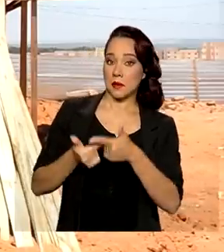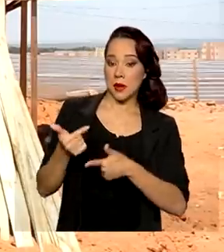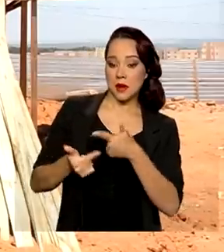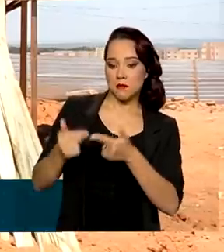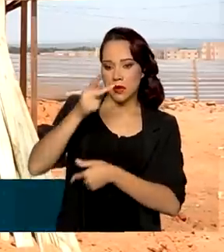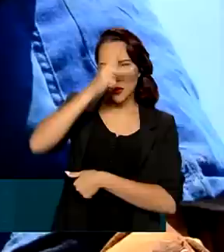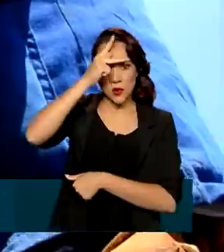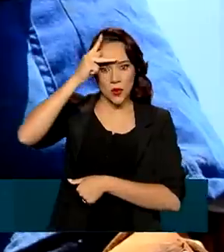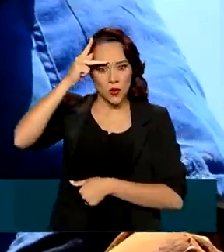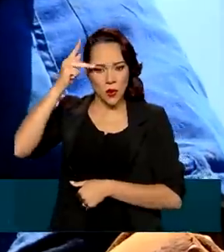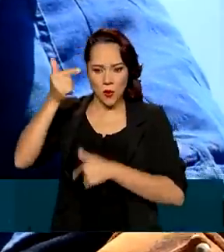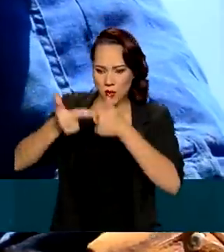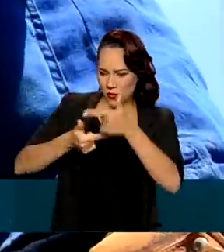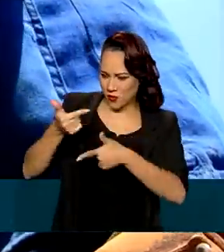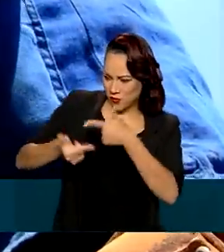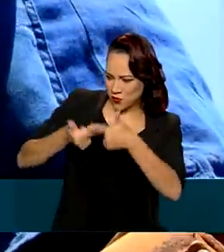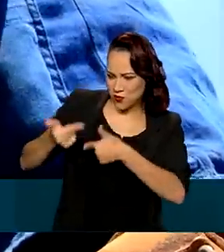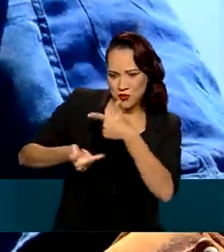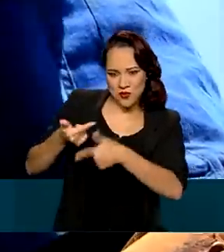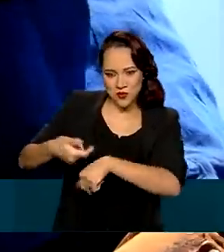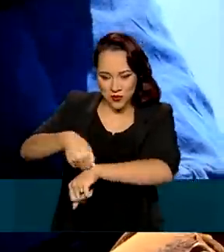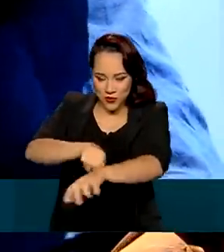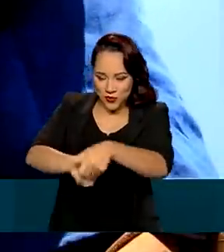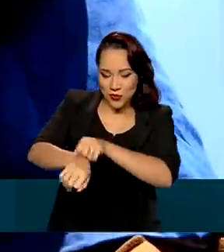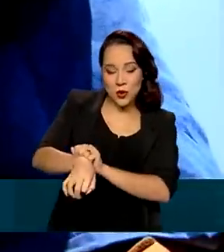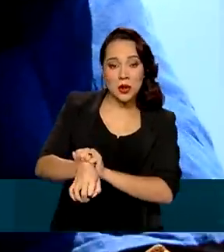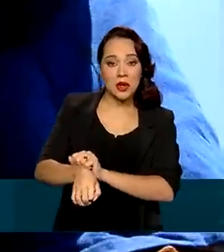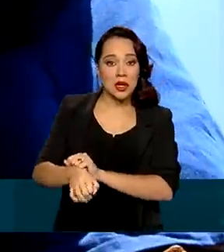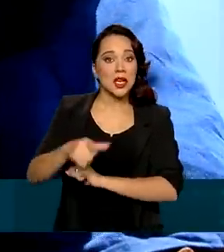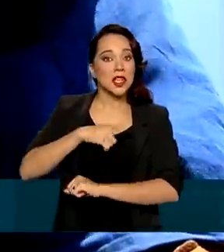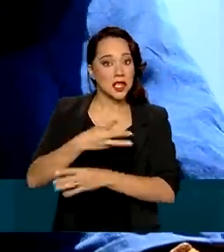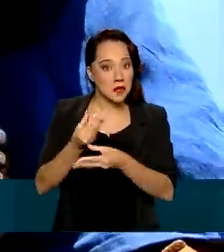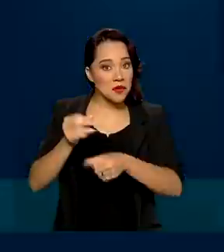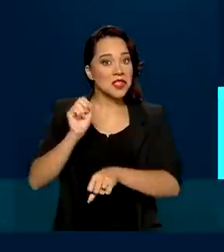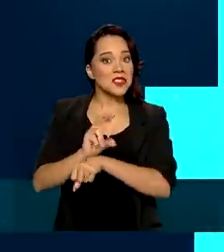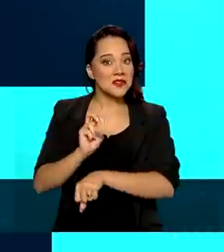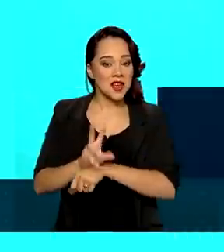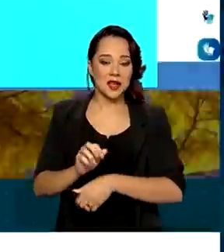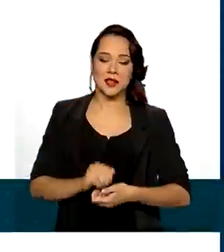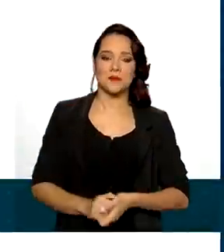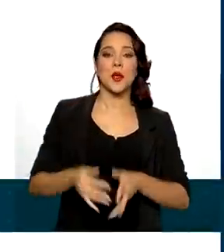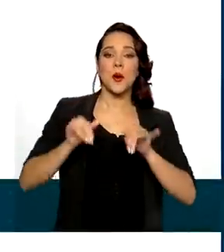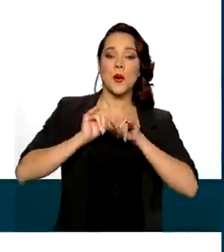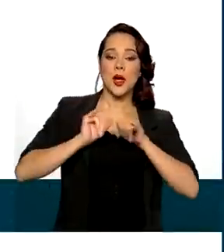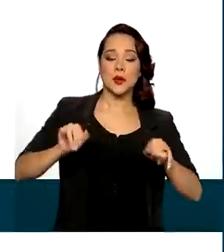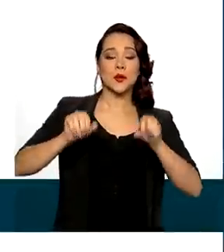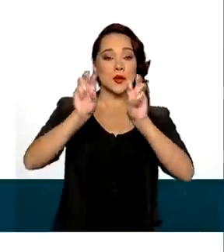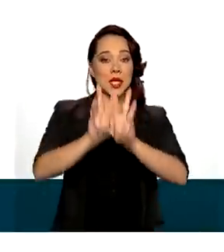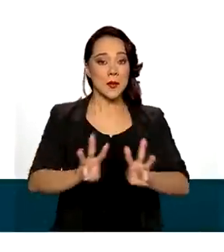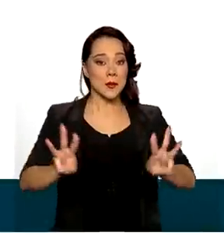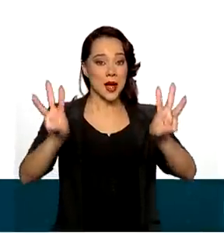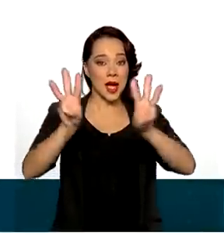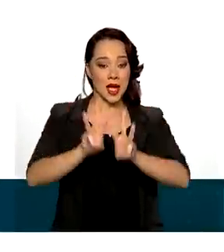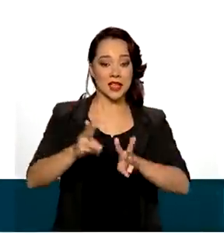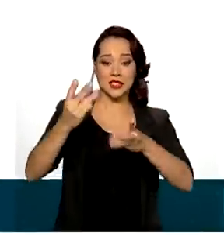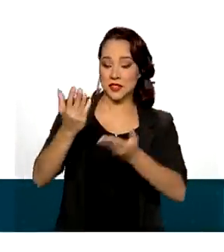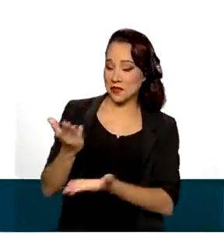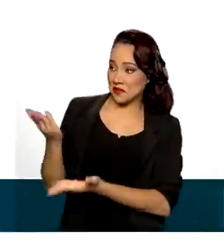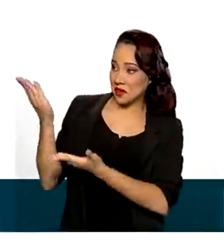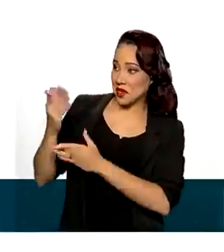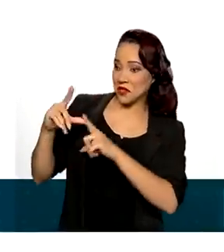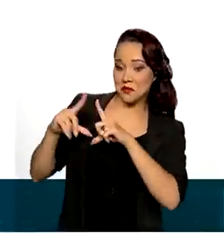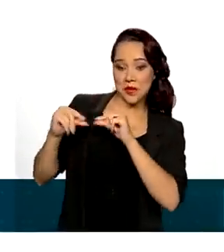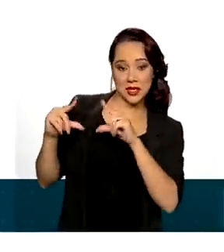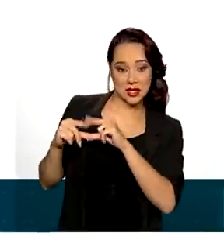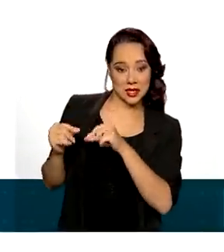a todo vapor com a mão na massa. E ainda há muitas vagas. O anúncio na página da Agência do Trabalhador do